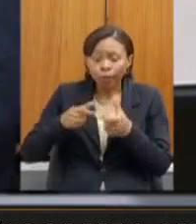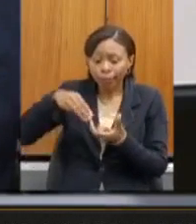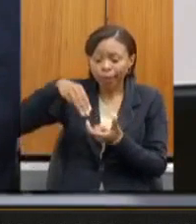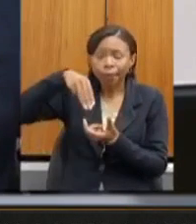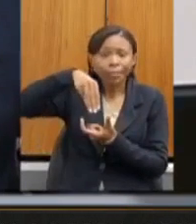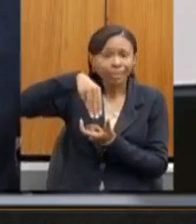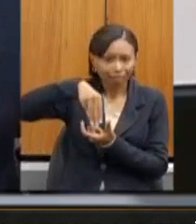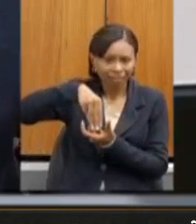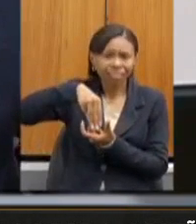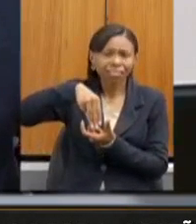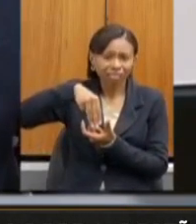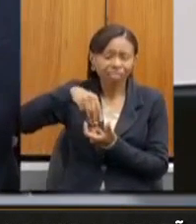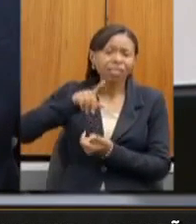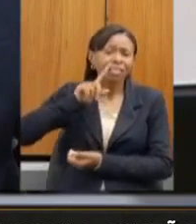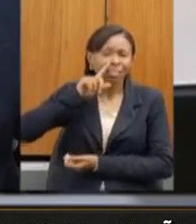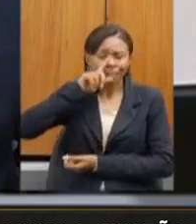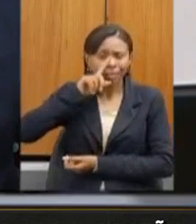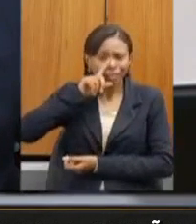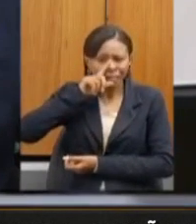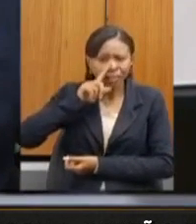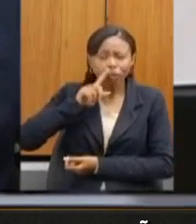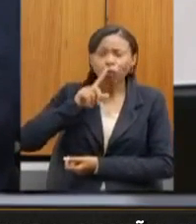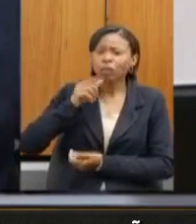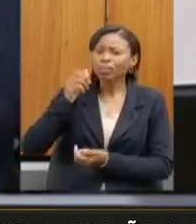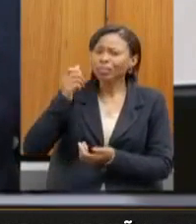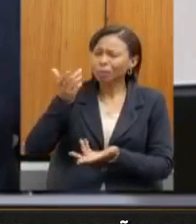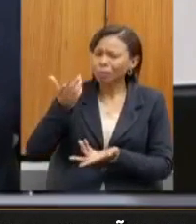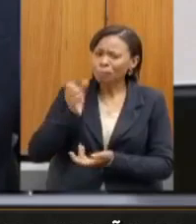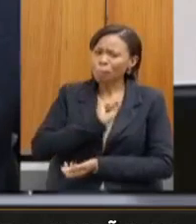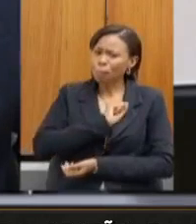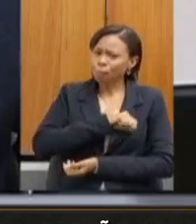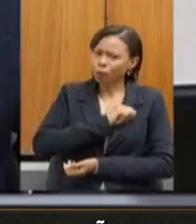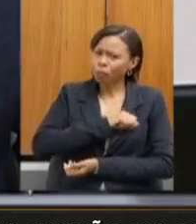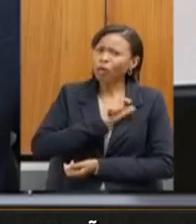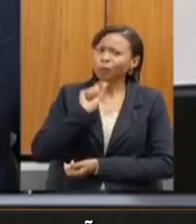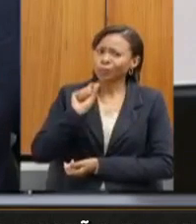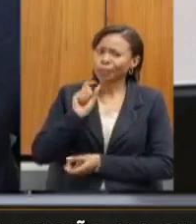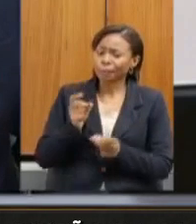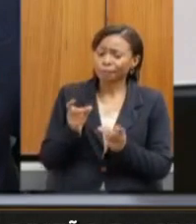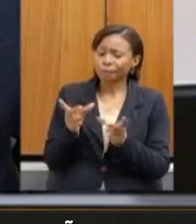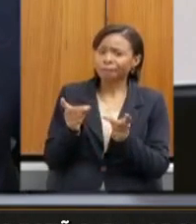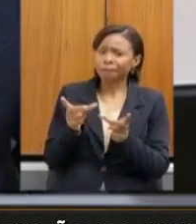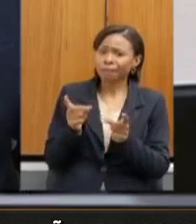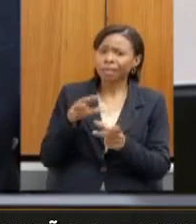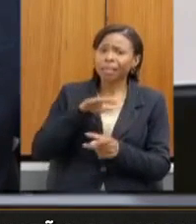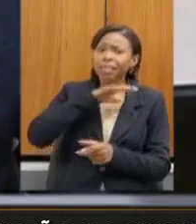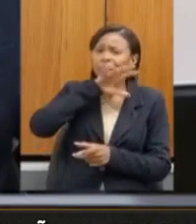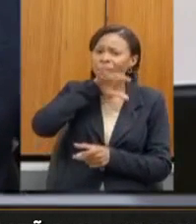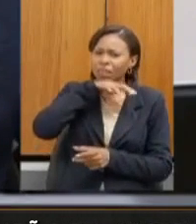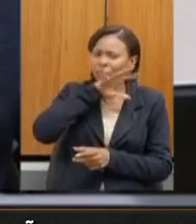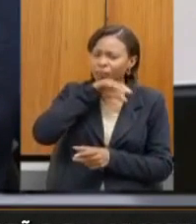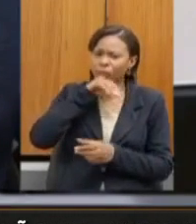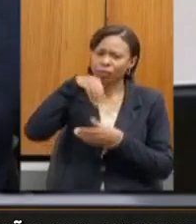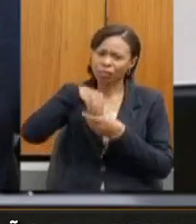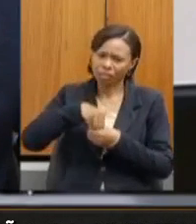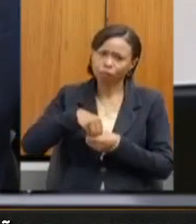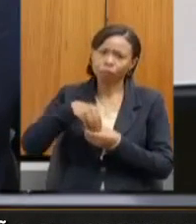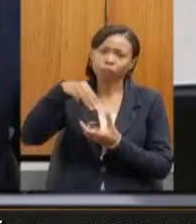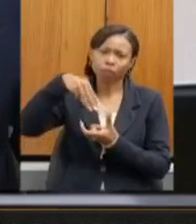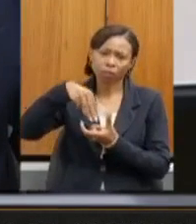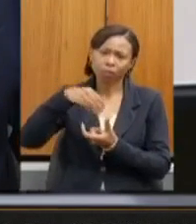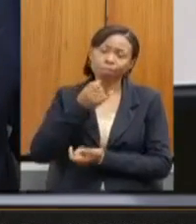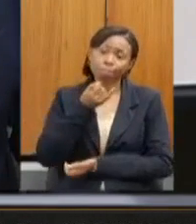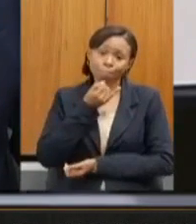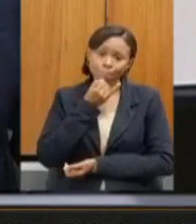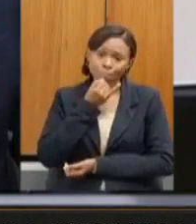e com esse risco à saúde pública que é o comércio de animais vivos no mercado central. Uma tristeza que eu